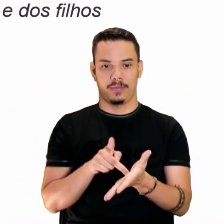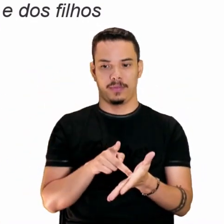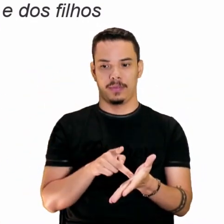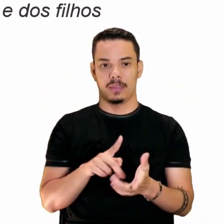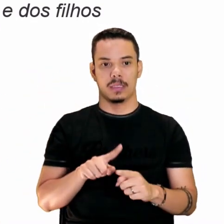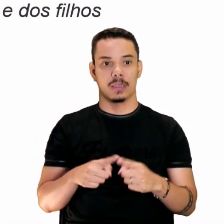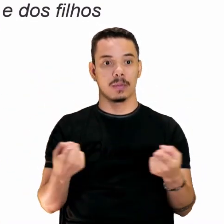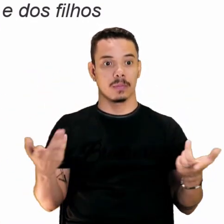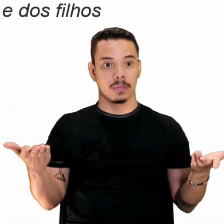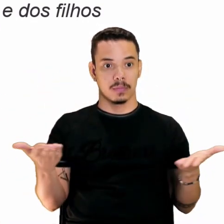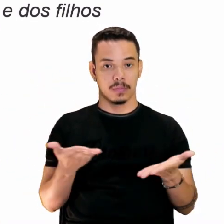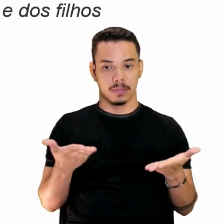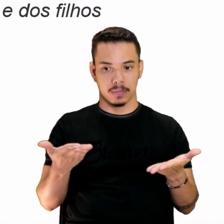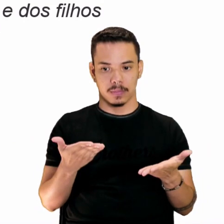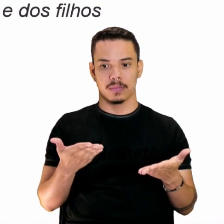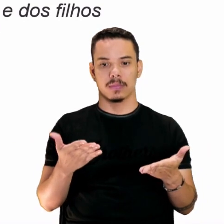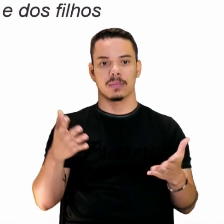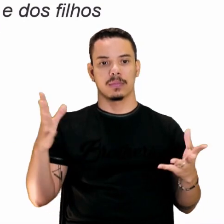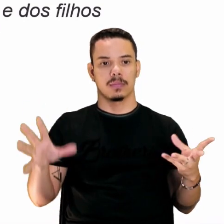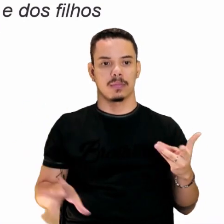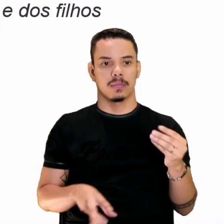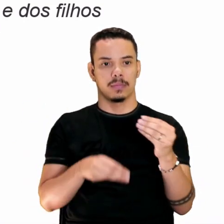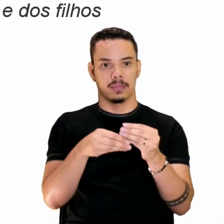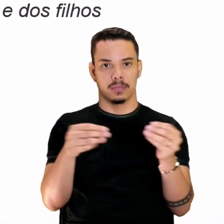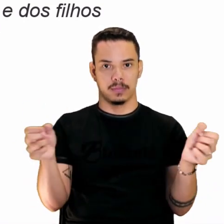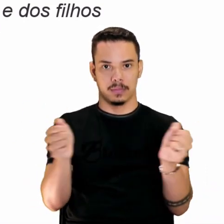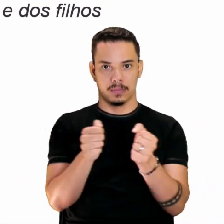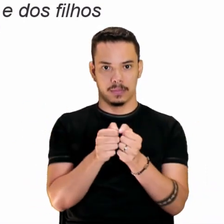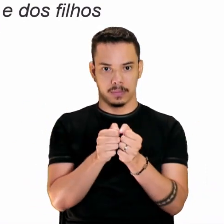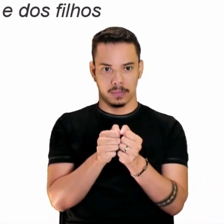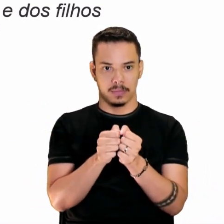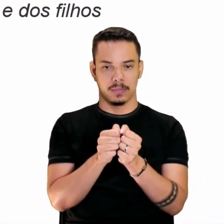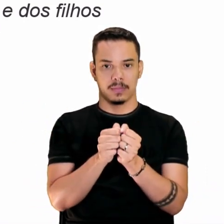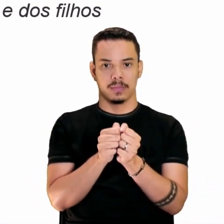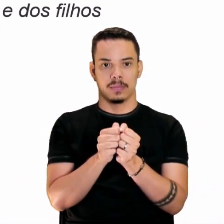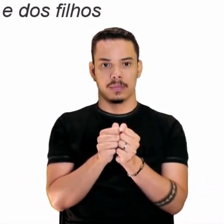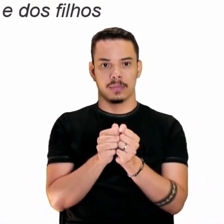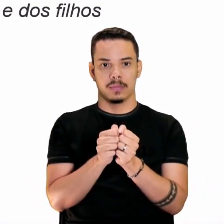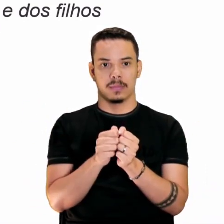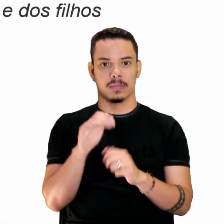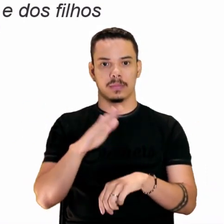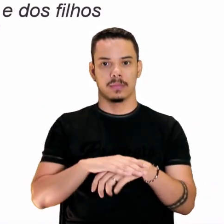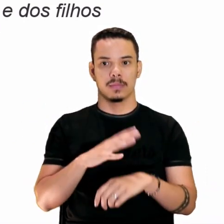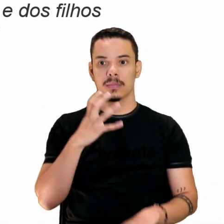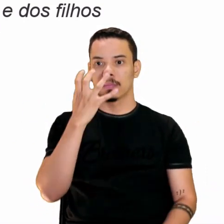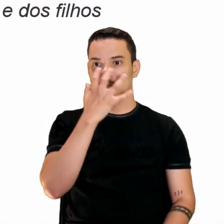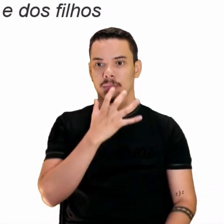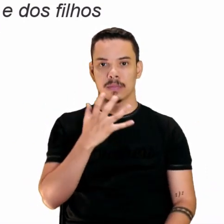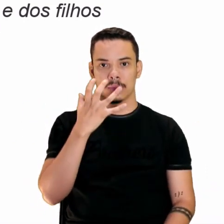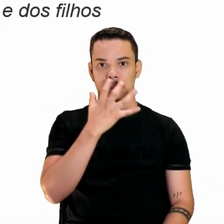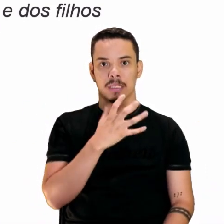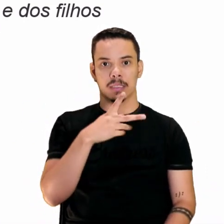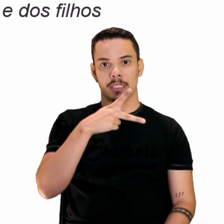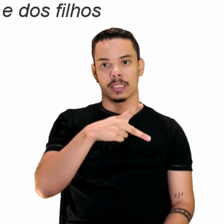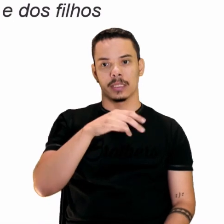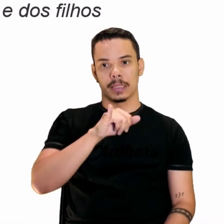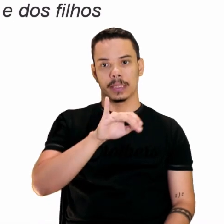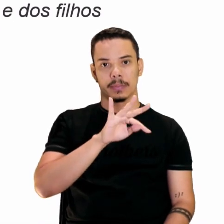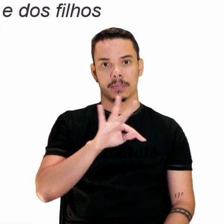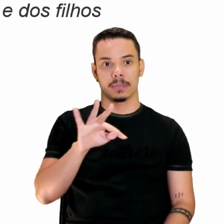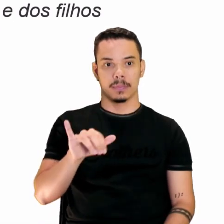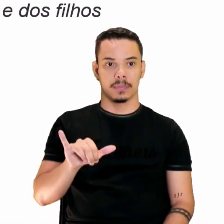Só que agora, na construção da nossa grande cantora, Pitty. Vamos lá.